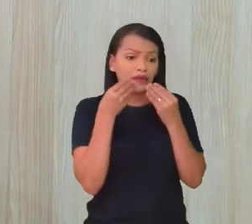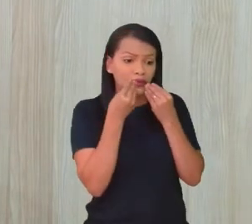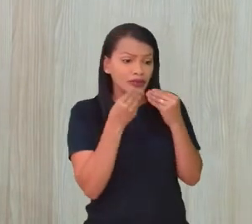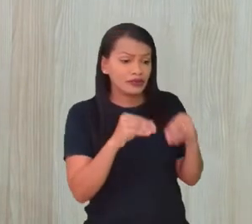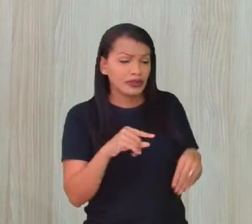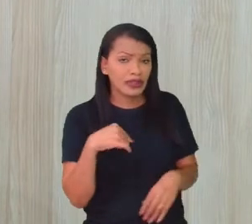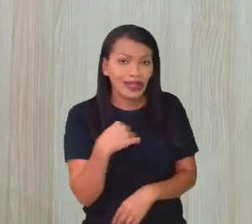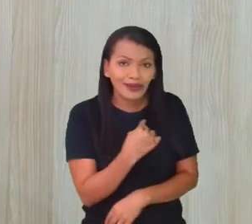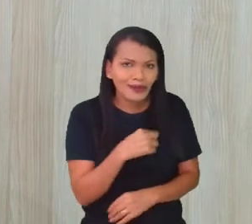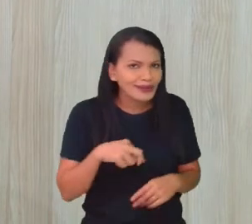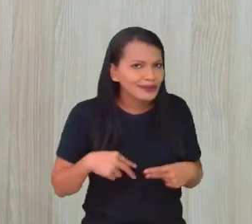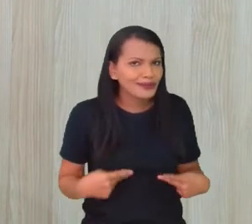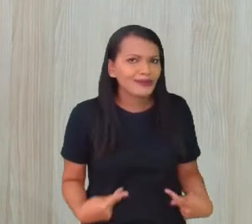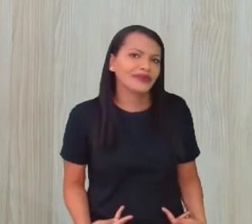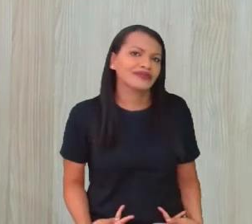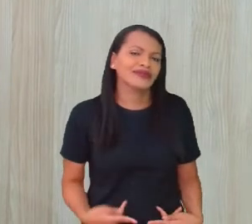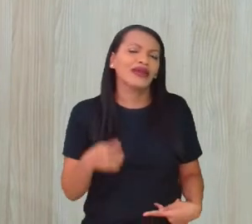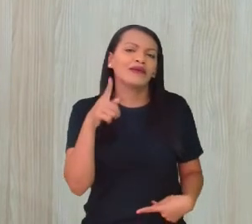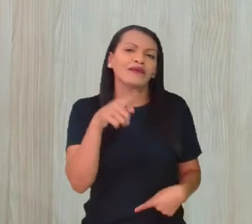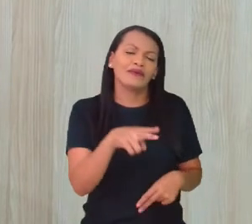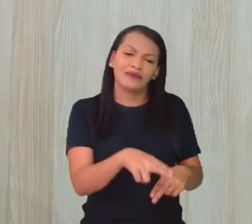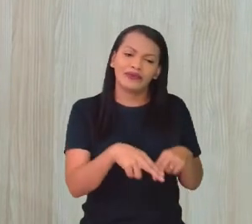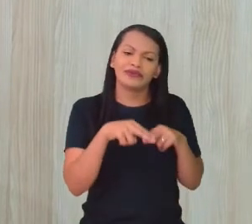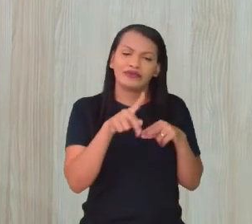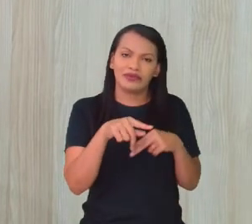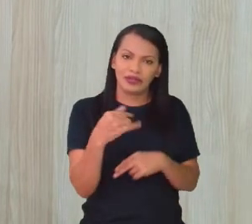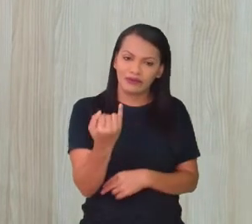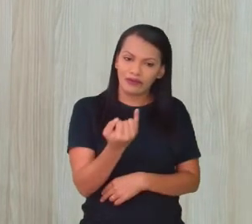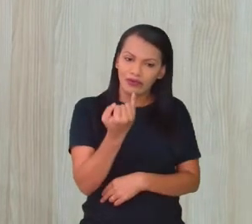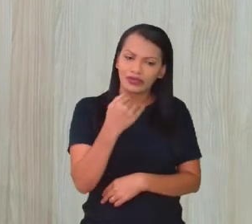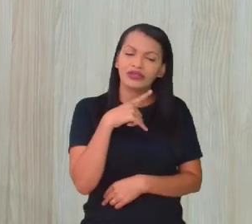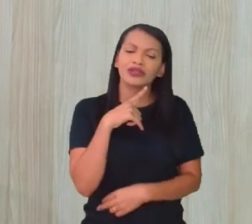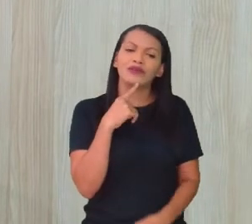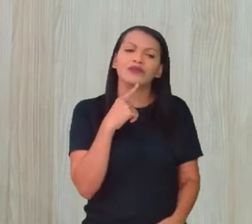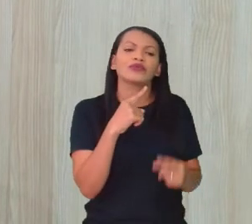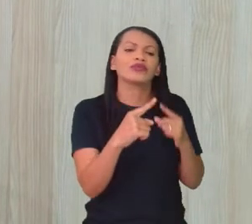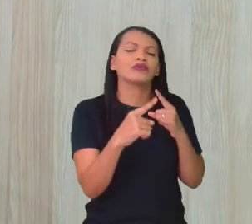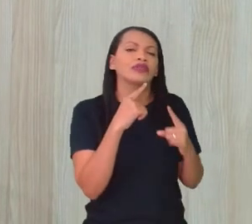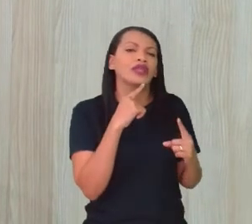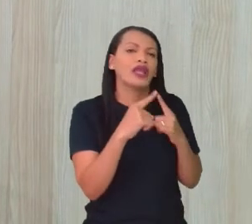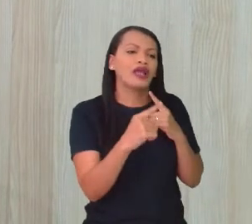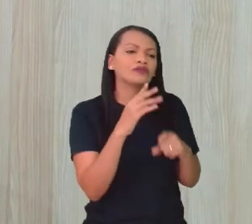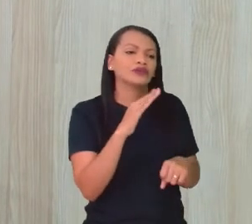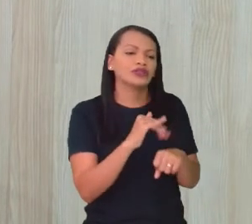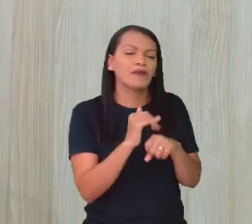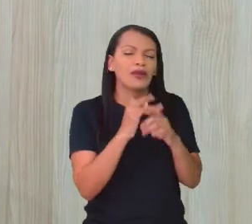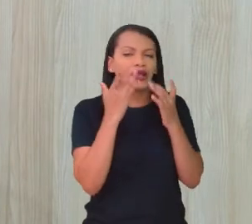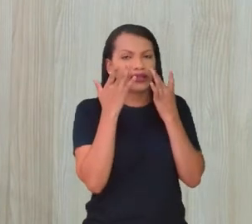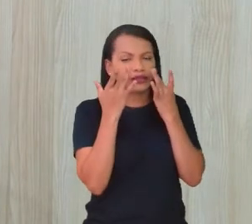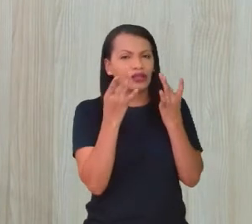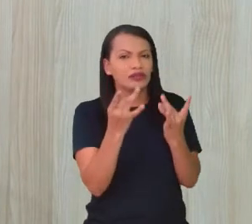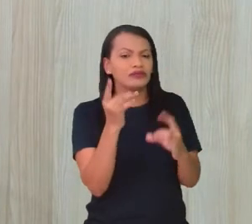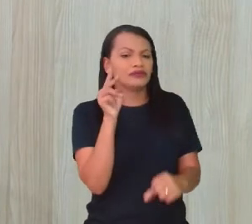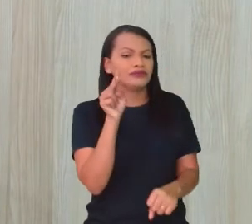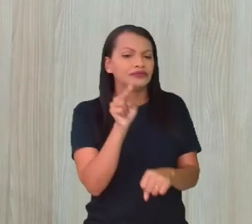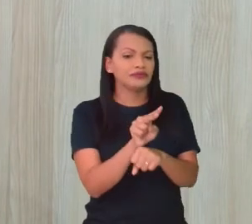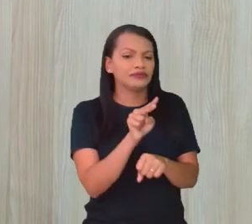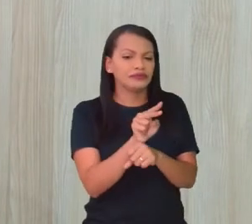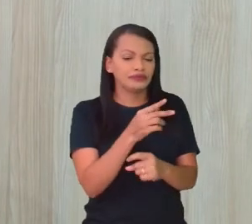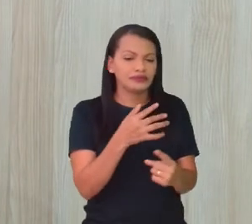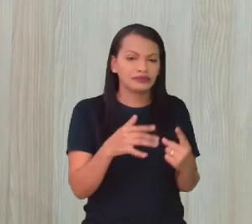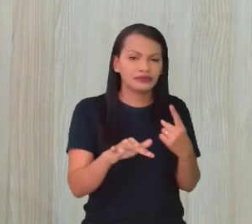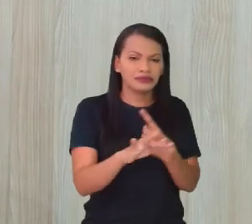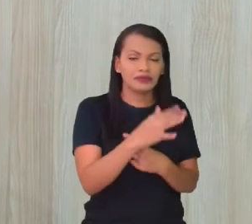nós mesmos. Então, por isso que é importante a gente ter esse diálogo, né? A gente chamar atenção para essa questão da preservação do meio